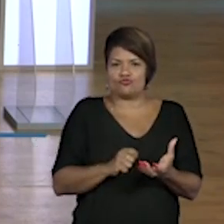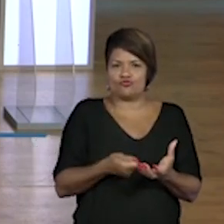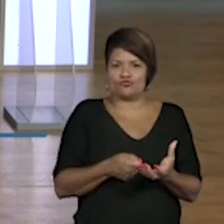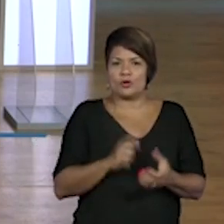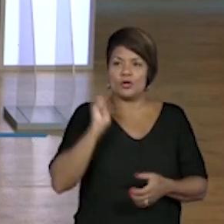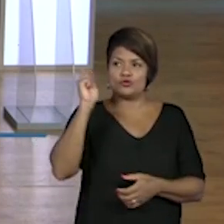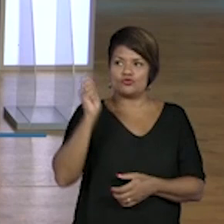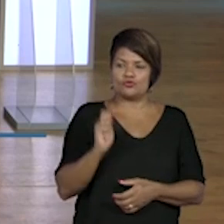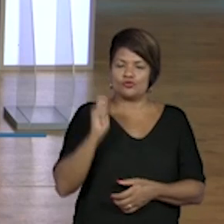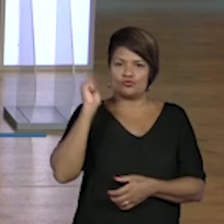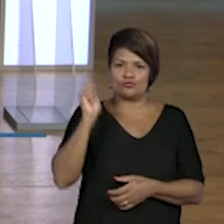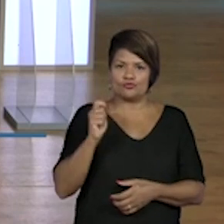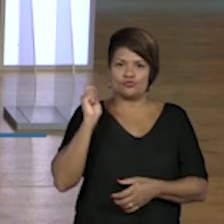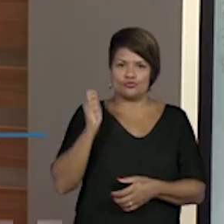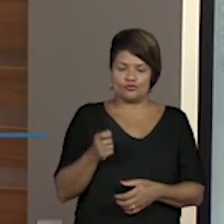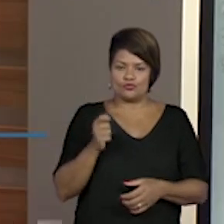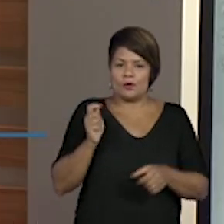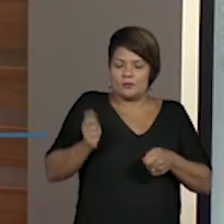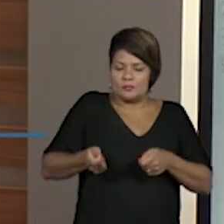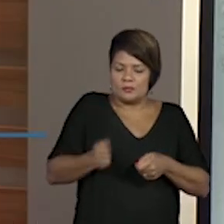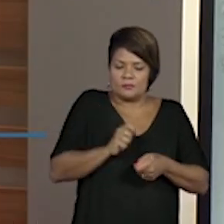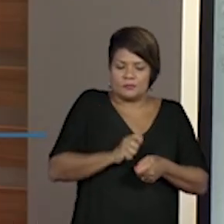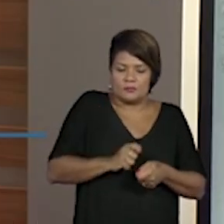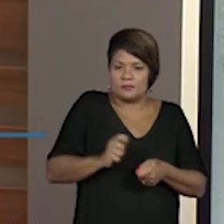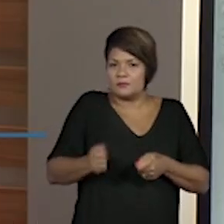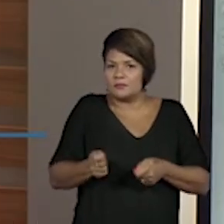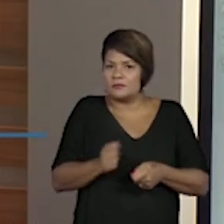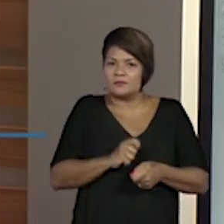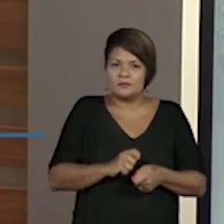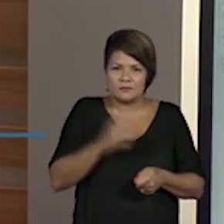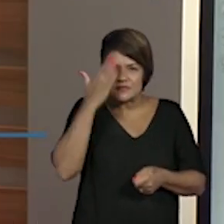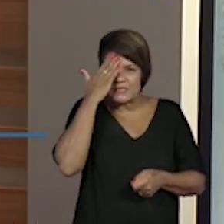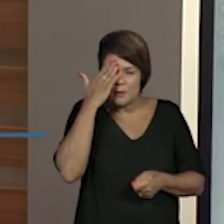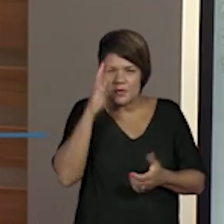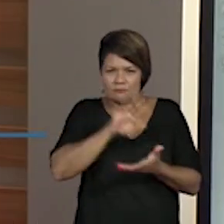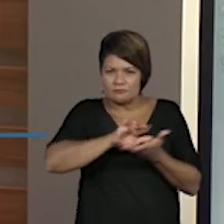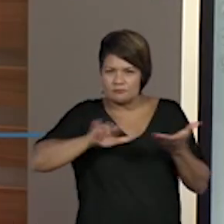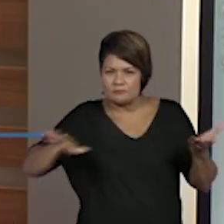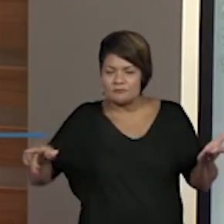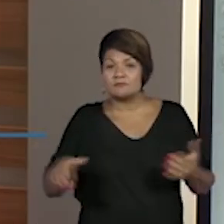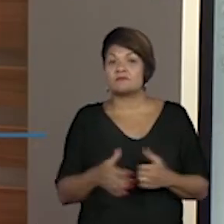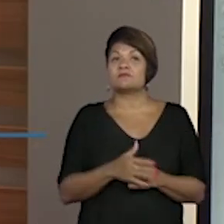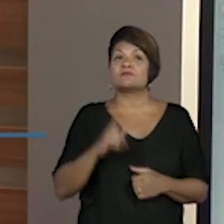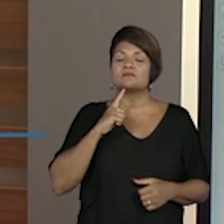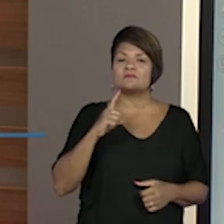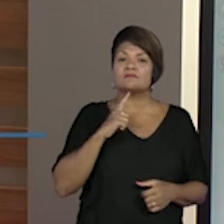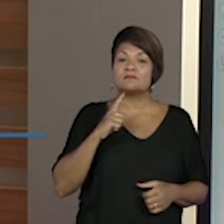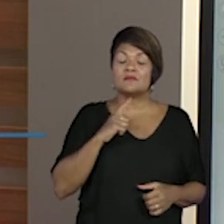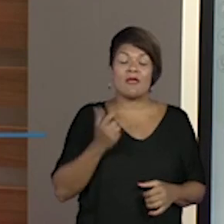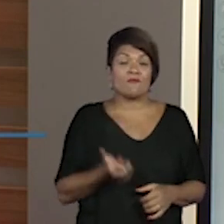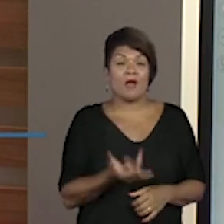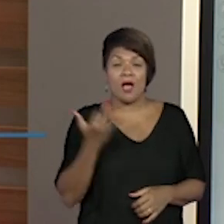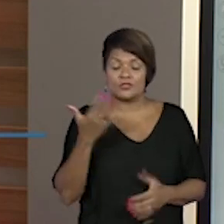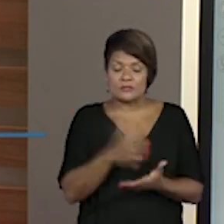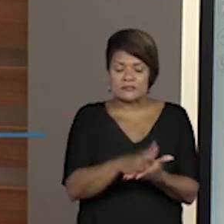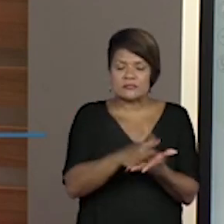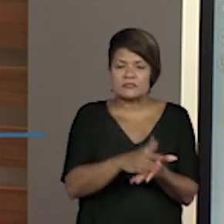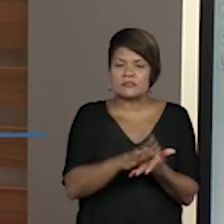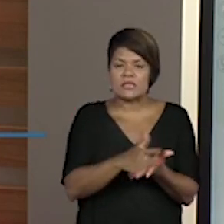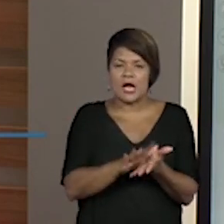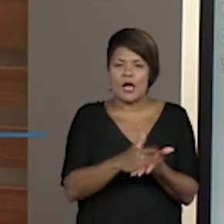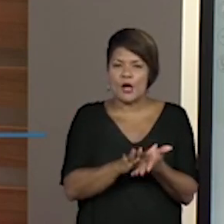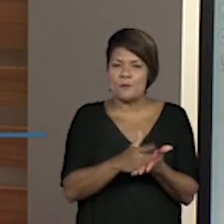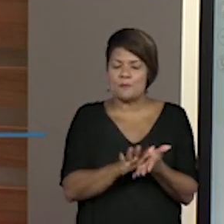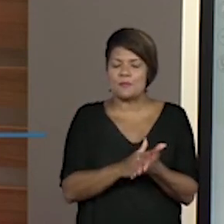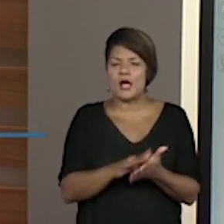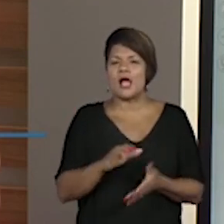no Brasil, mas em todo o mundo. Mas aqui no Brasil a gente pode dar alguns exemplos do lundo, do machixe, do samba, do choro,